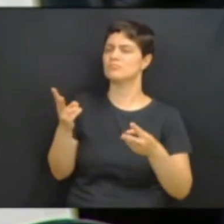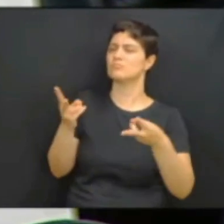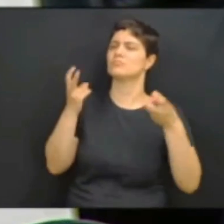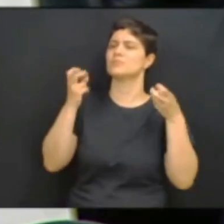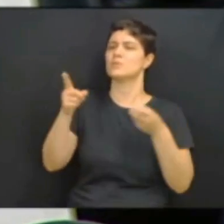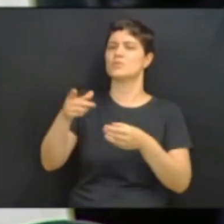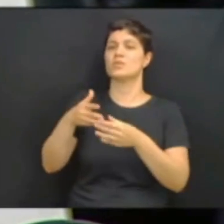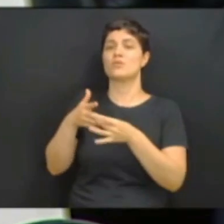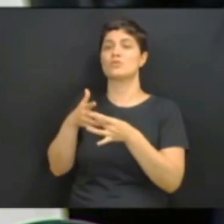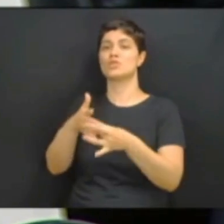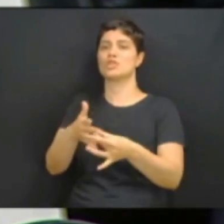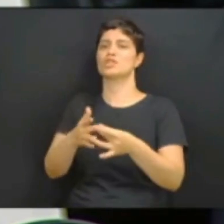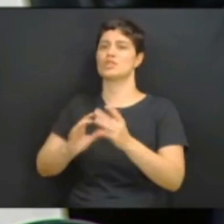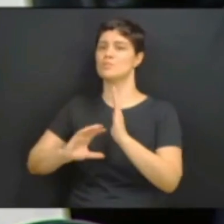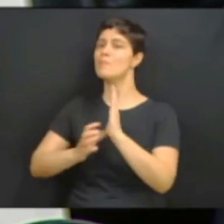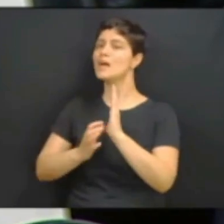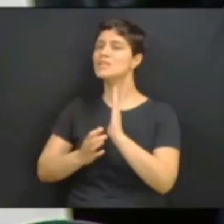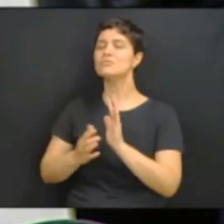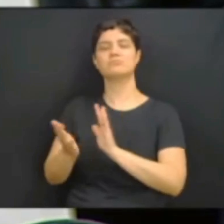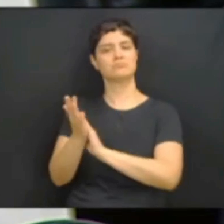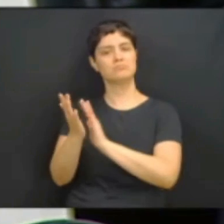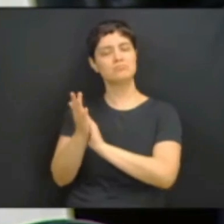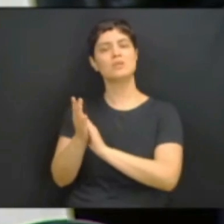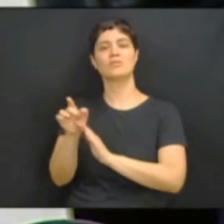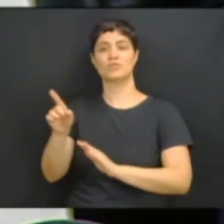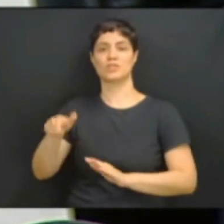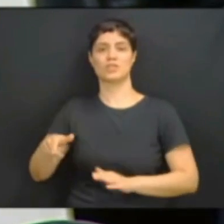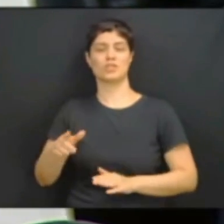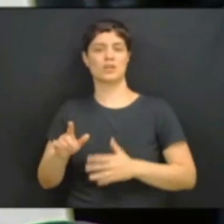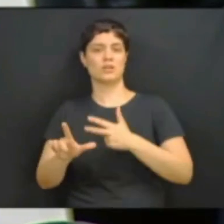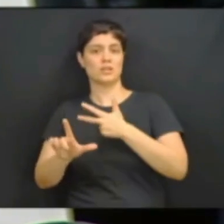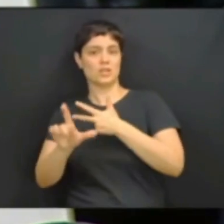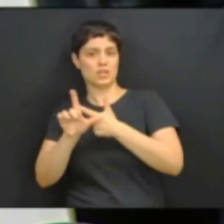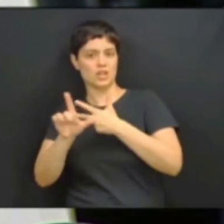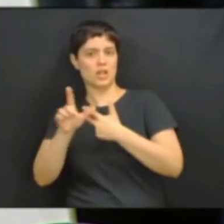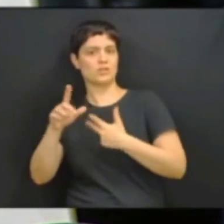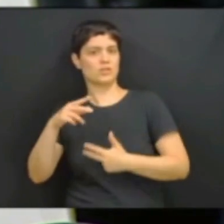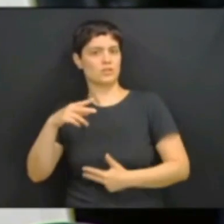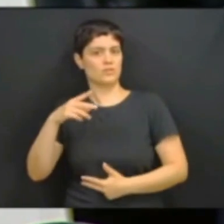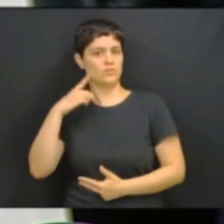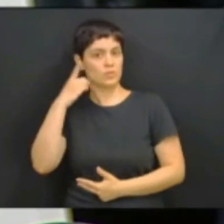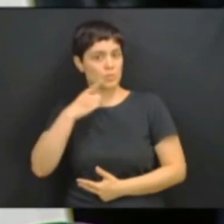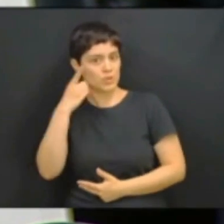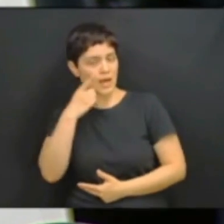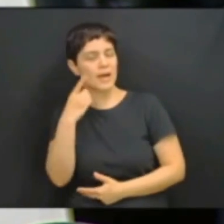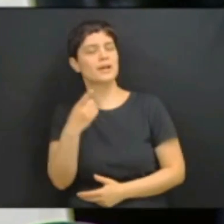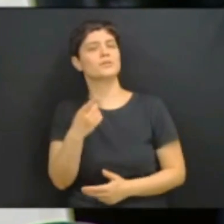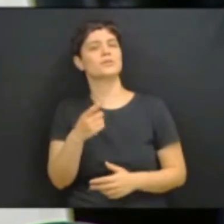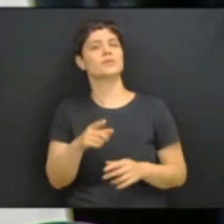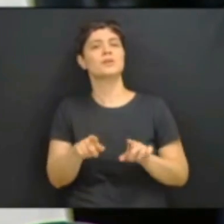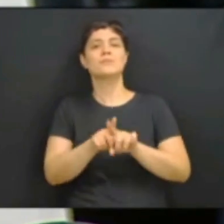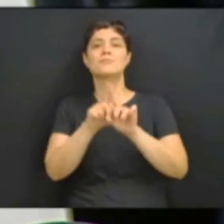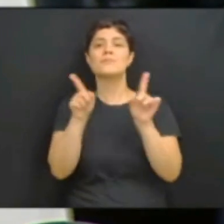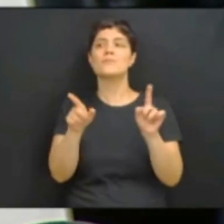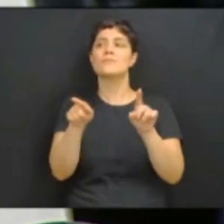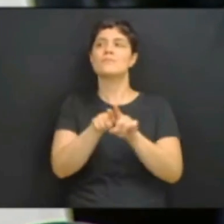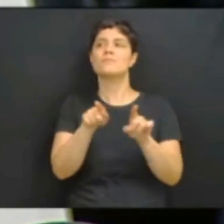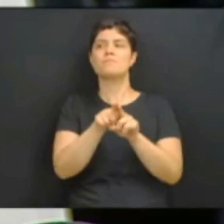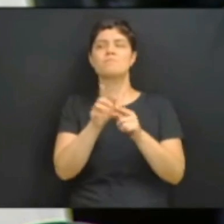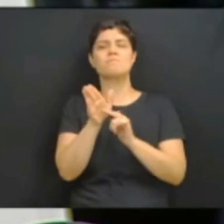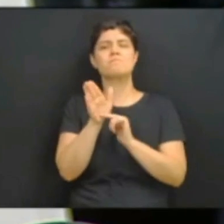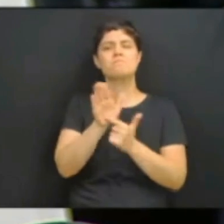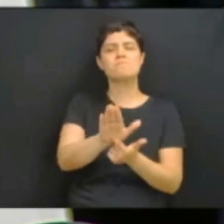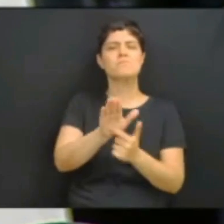partidário também, Vossa Excelência, um parlamentar, mas, de maneira muito clara, acenando para o surgimento e o